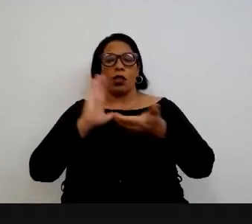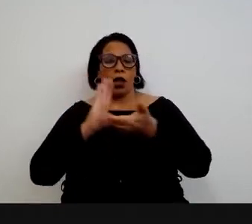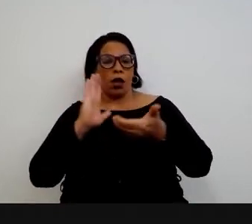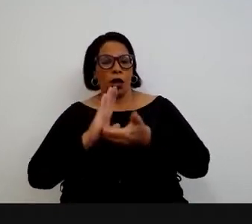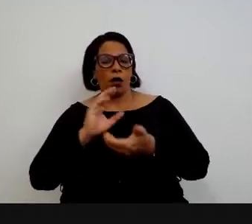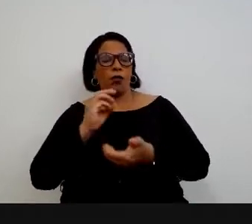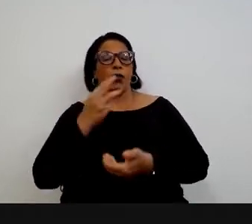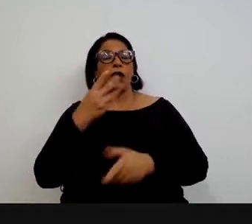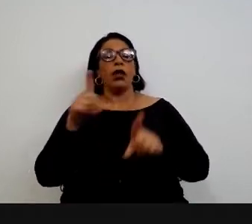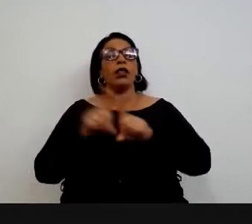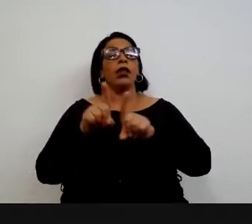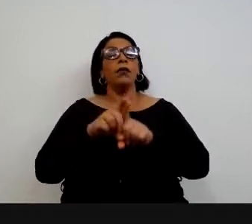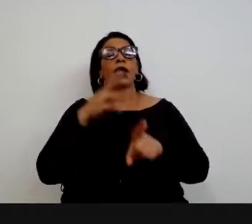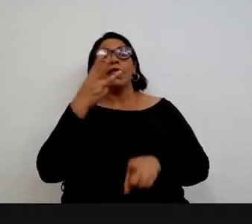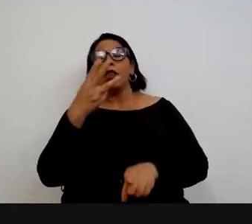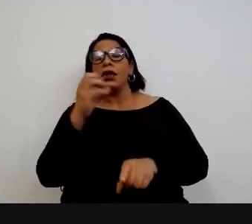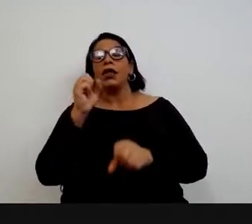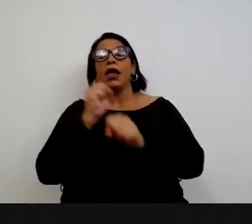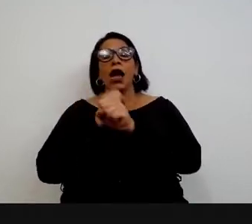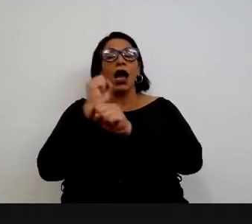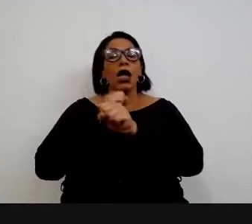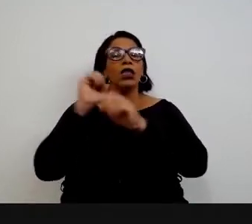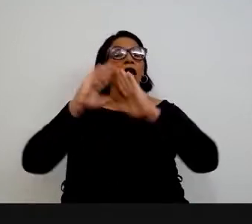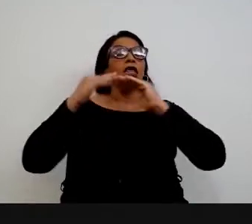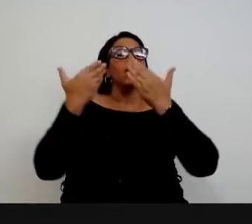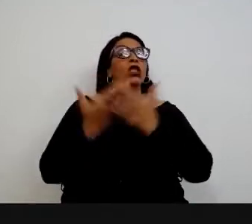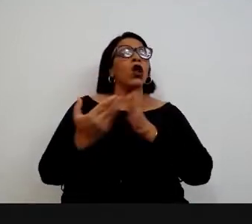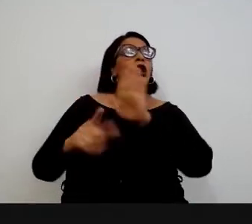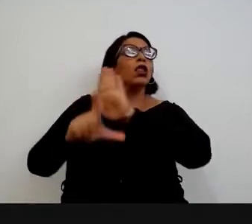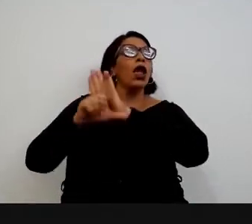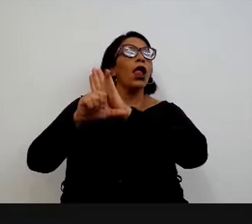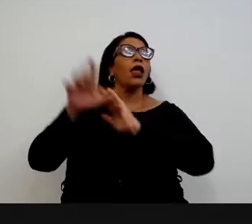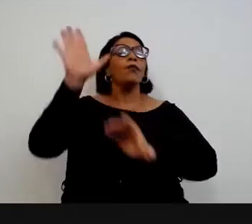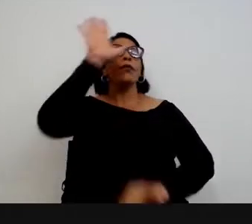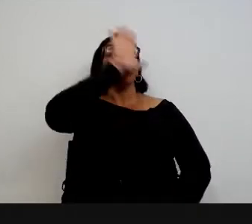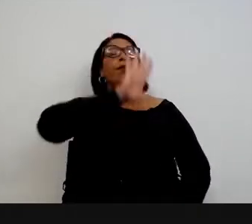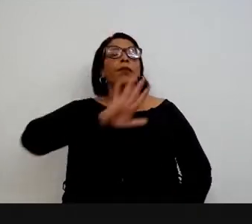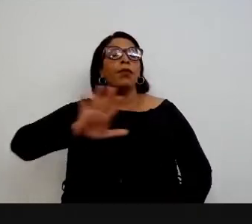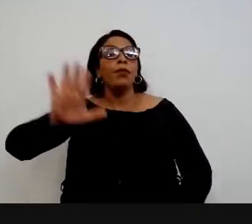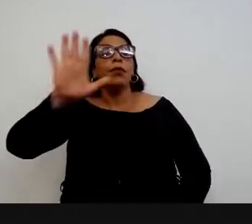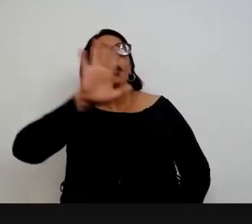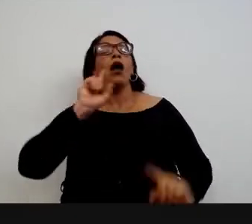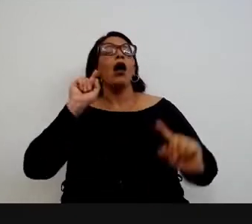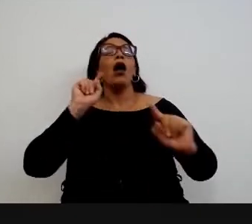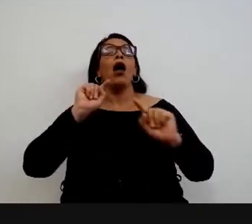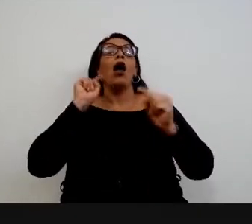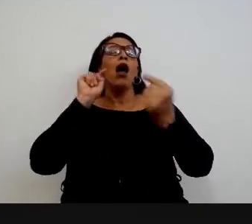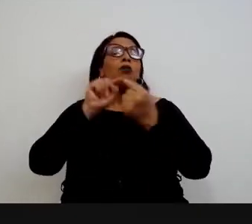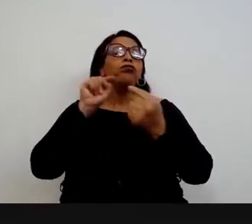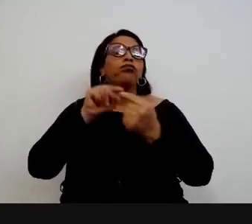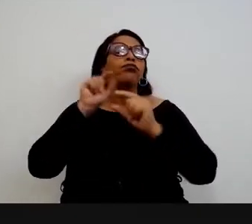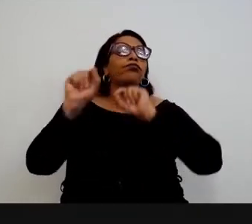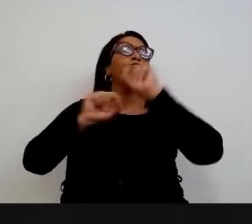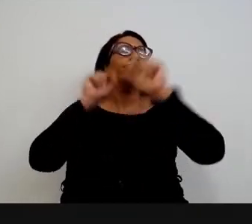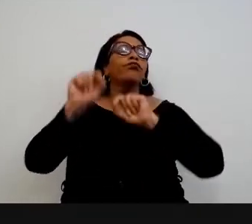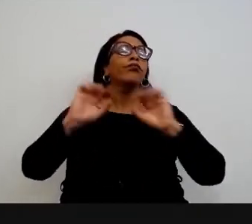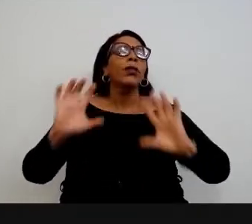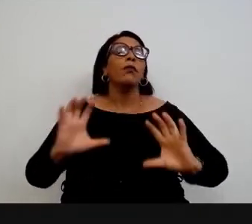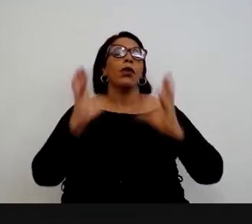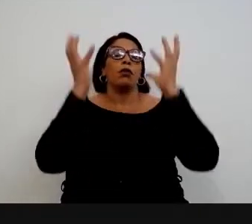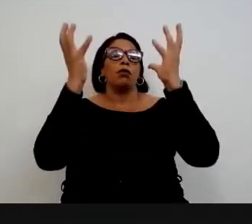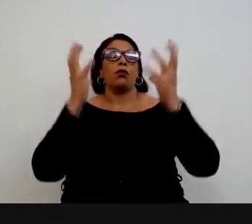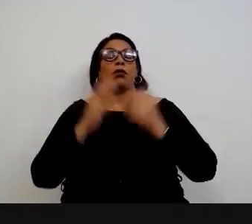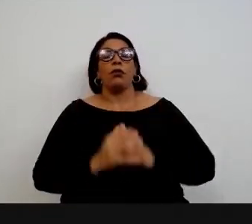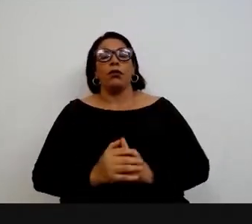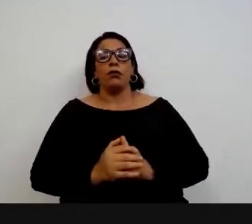anos das escolas do Legislativo no Brasil. E esses já seriam motivos suficientes para essa celebração.